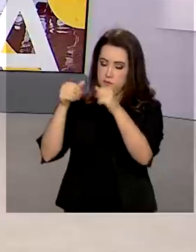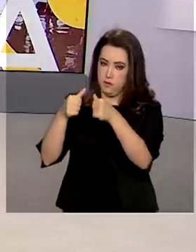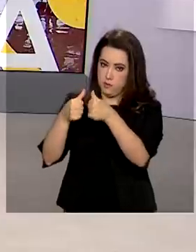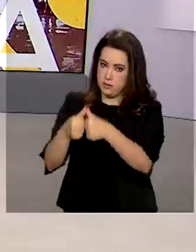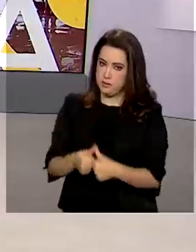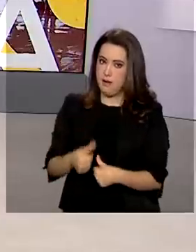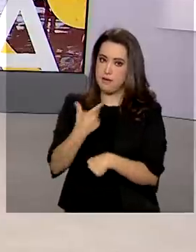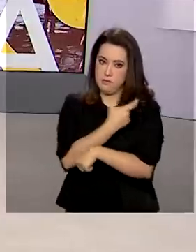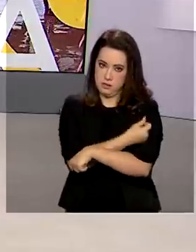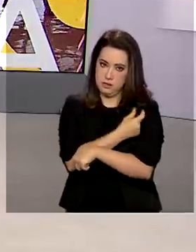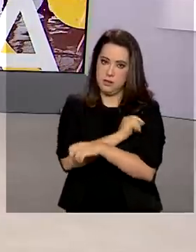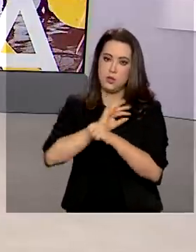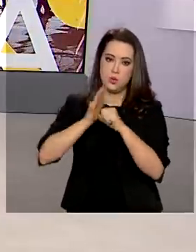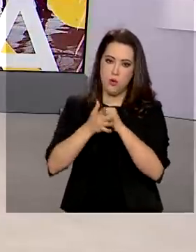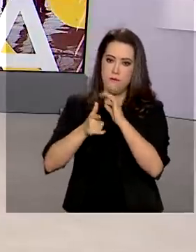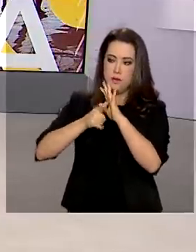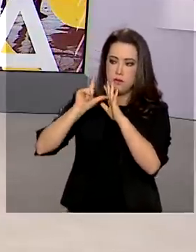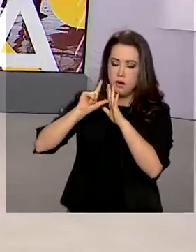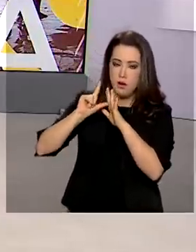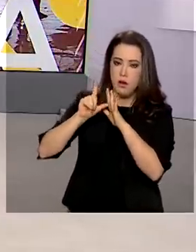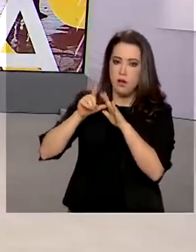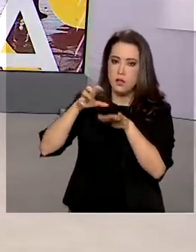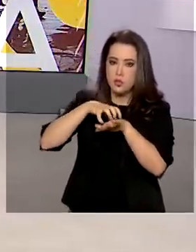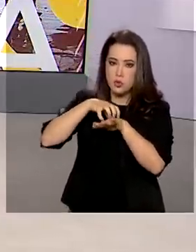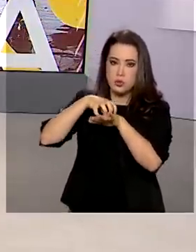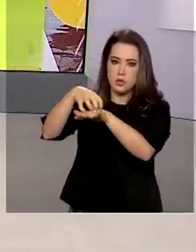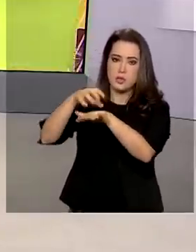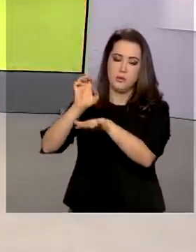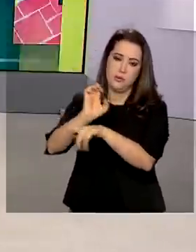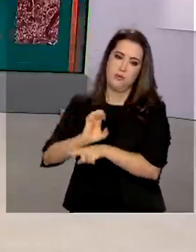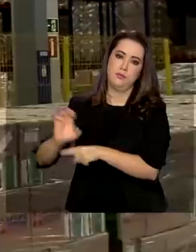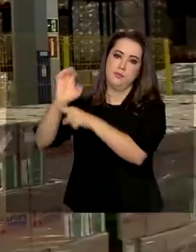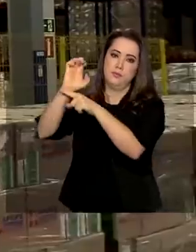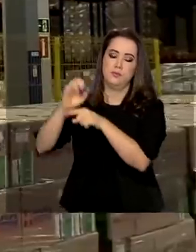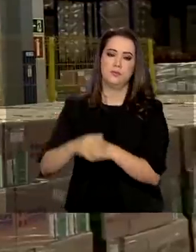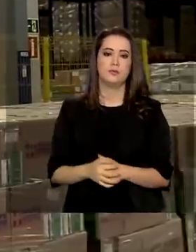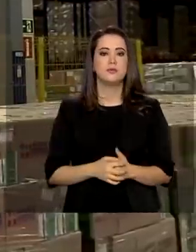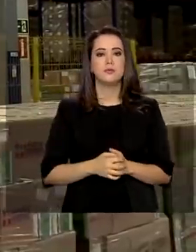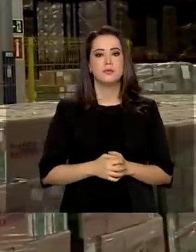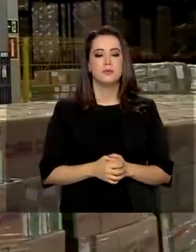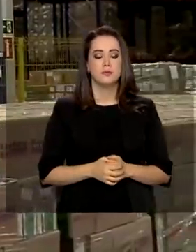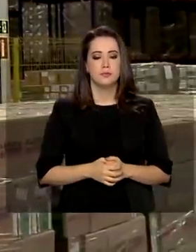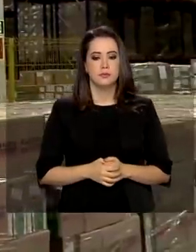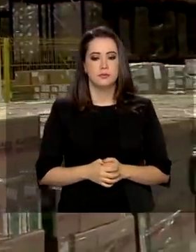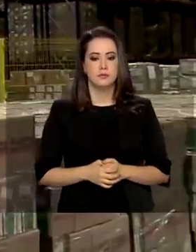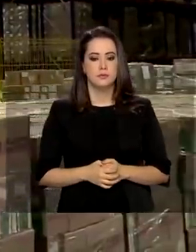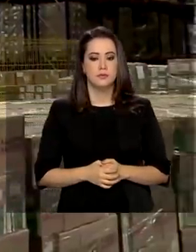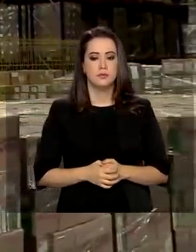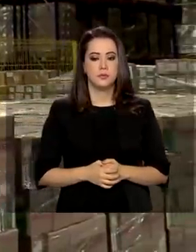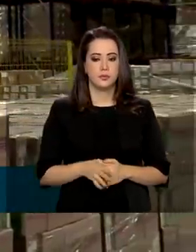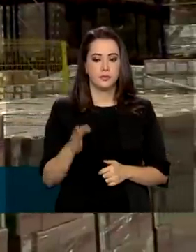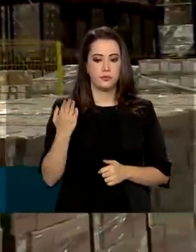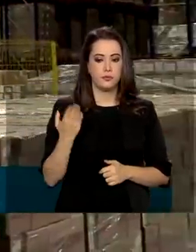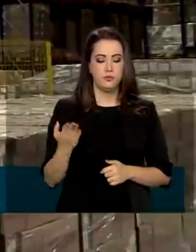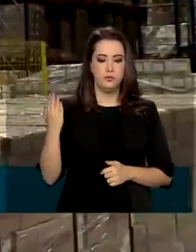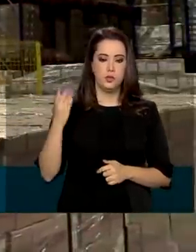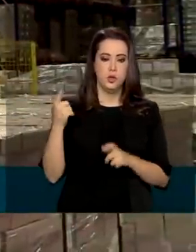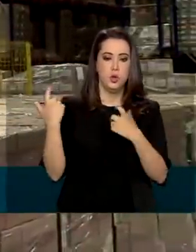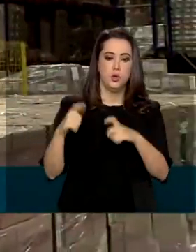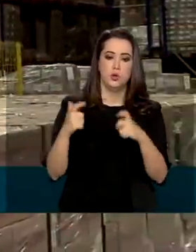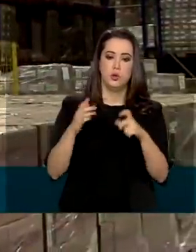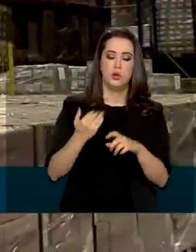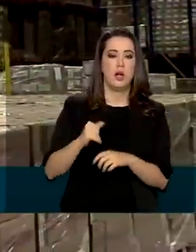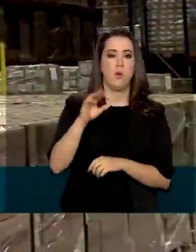contra a Covid-19, antes de serem distribuídas aos estados. O local, com mais de 35